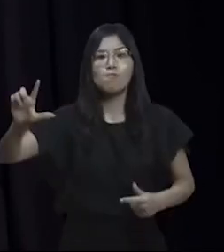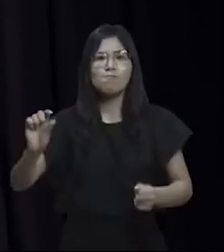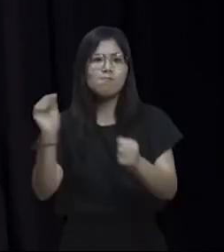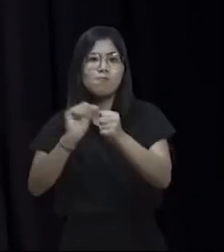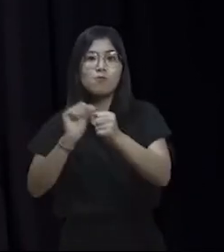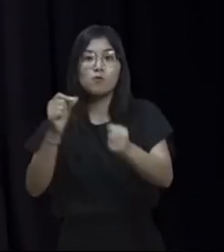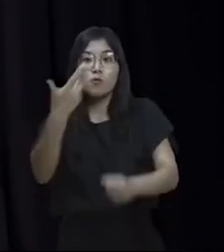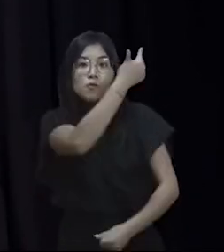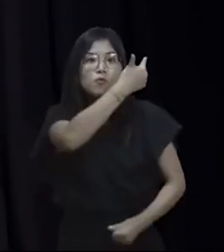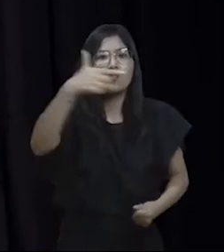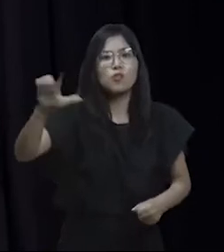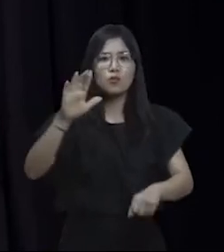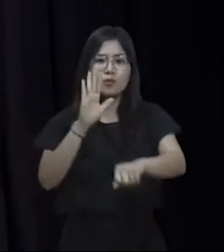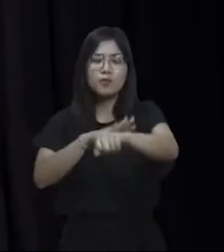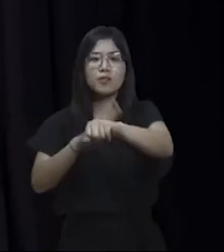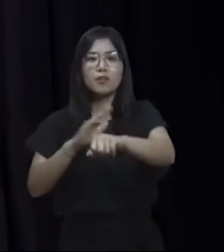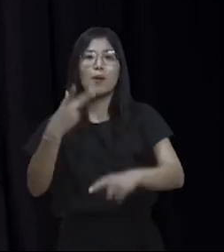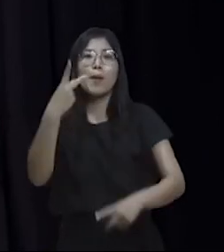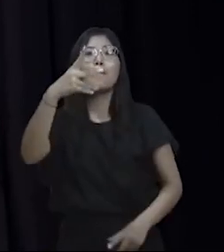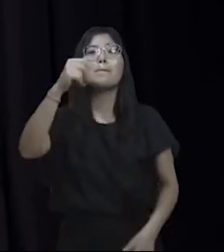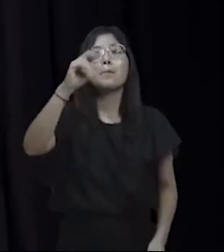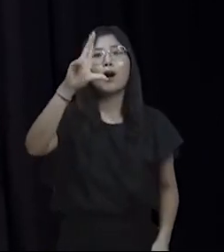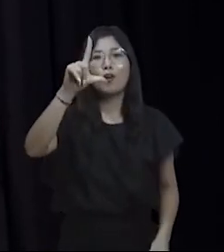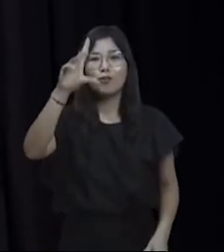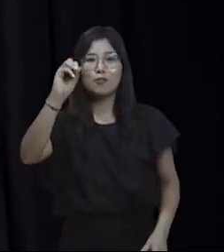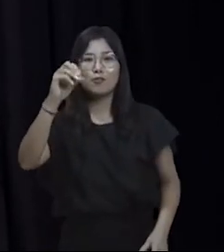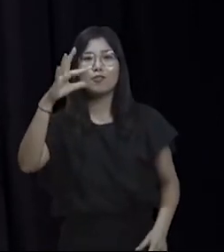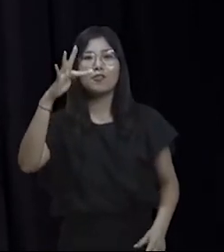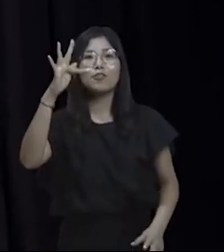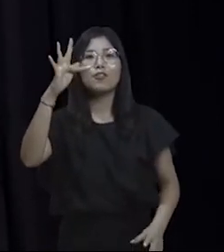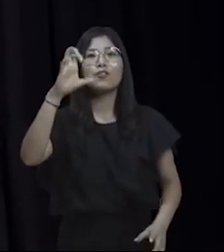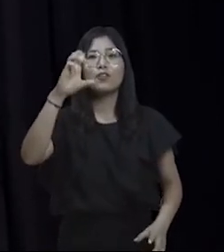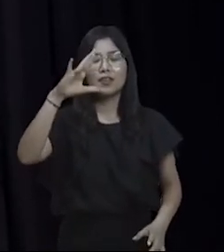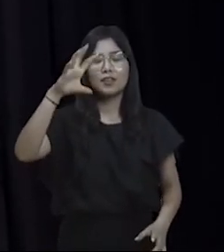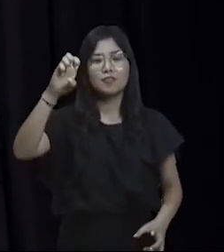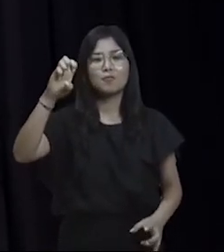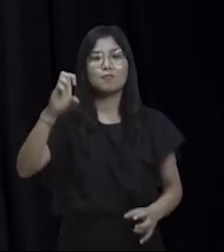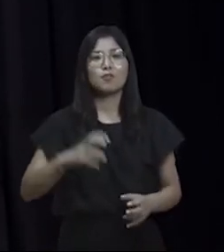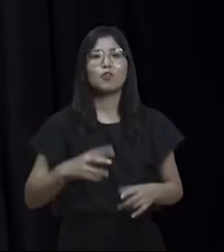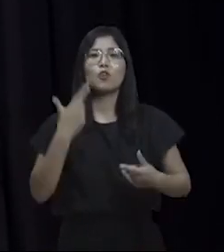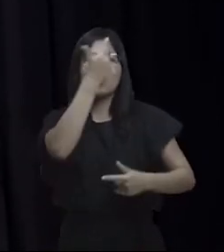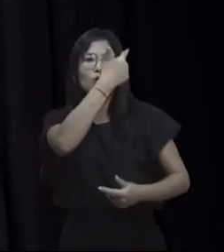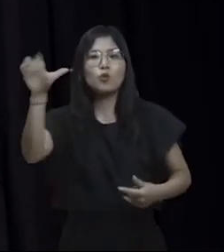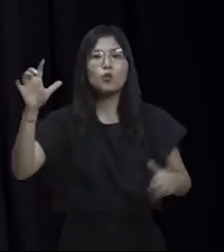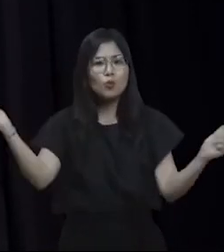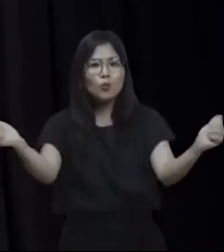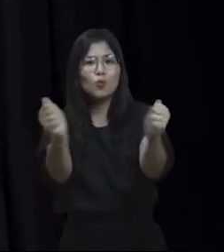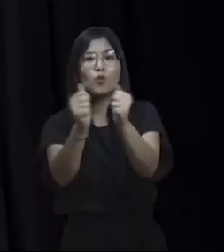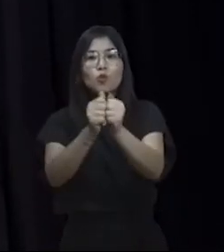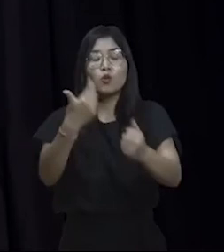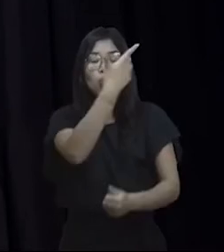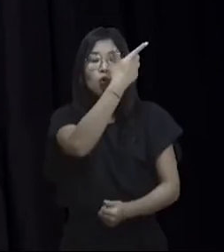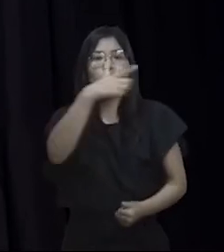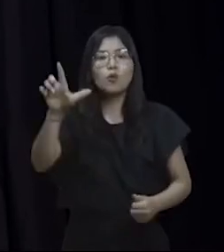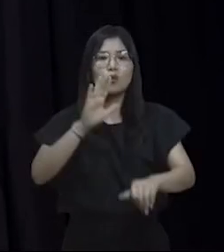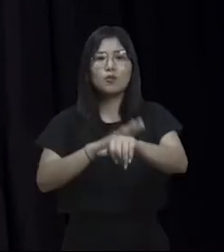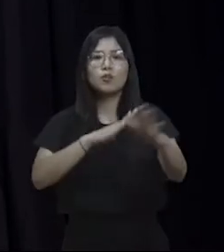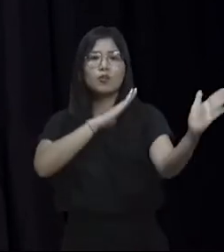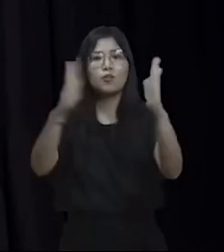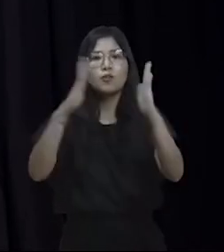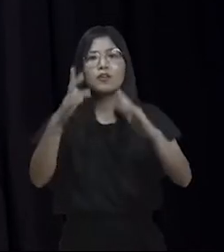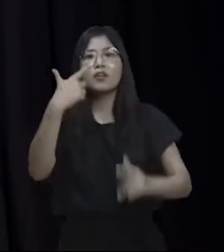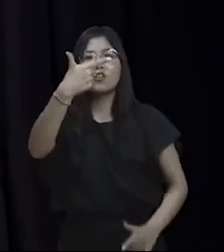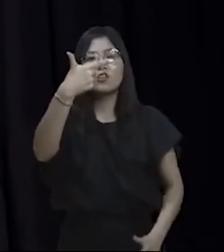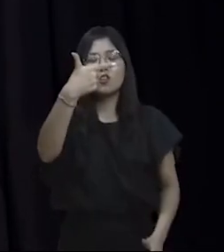de outro modo. Paulo Freire. Juntemos, portanto, com outros para fazer de outro modo em 2022,